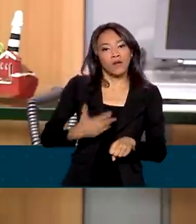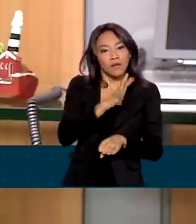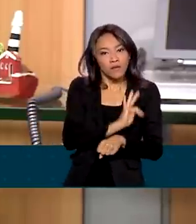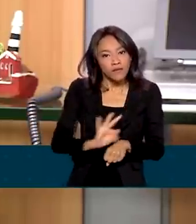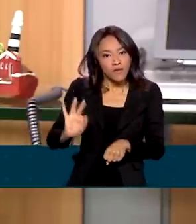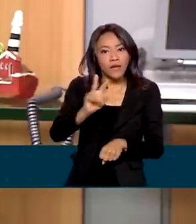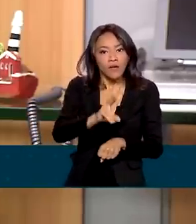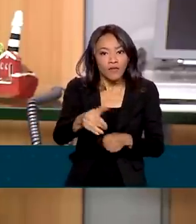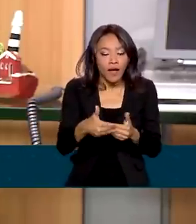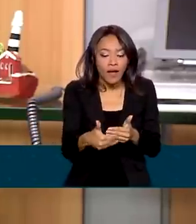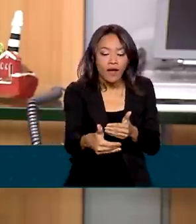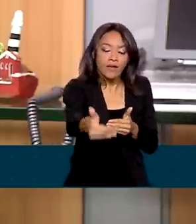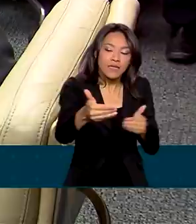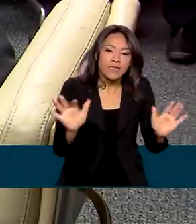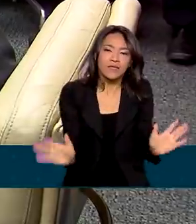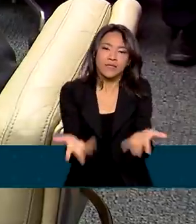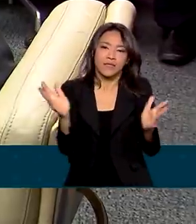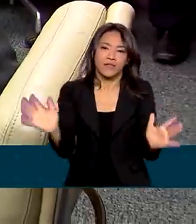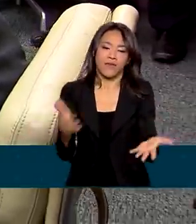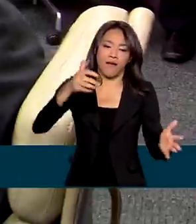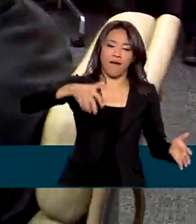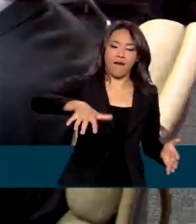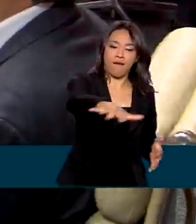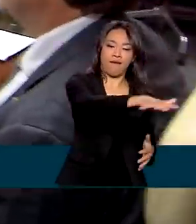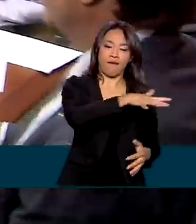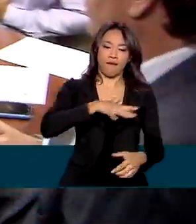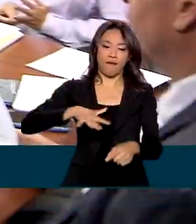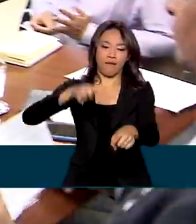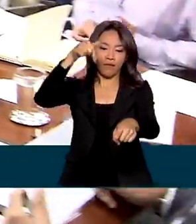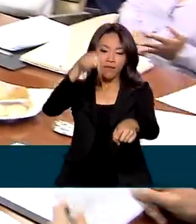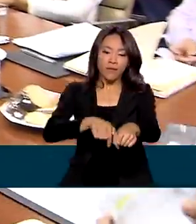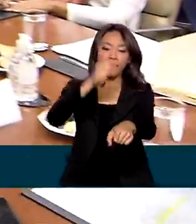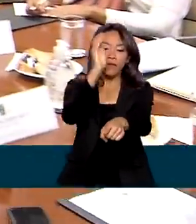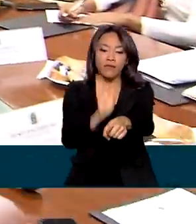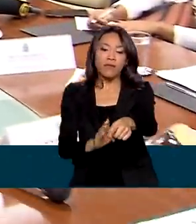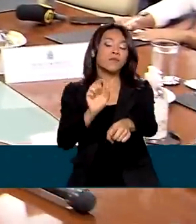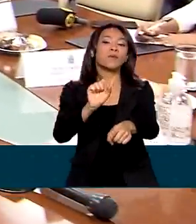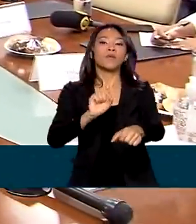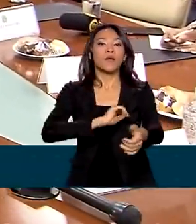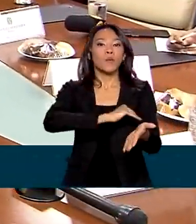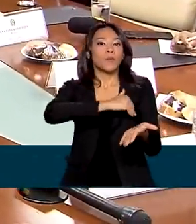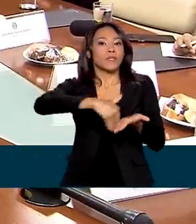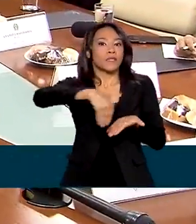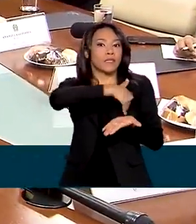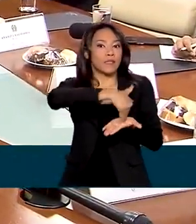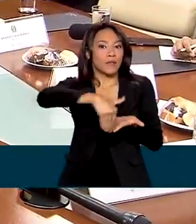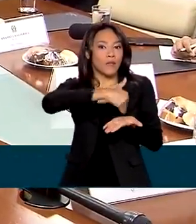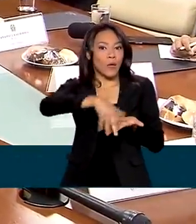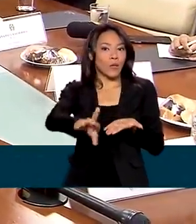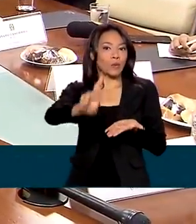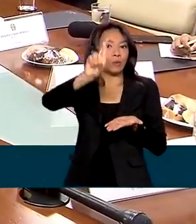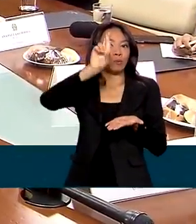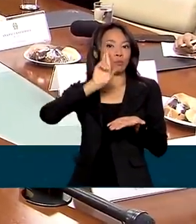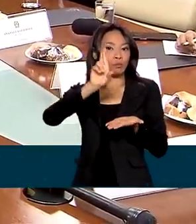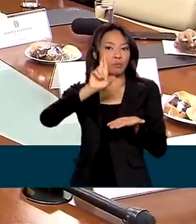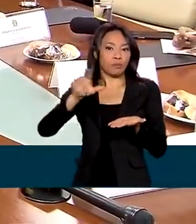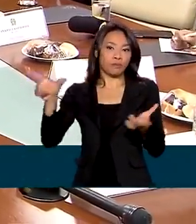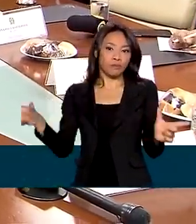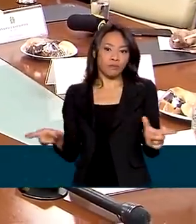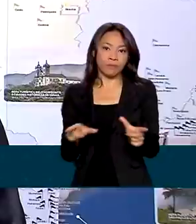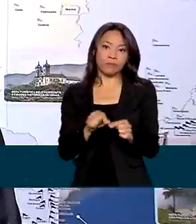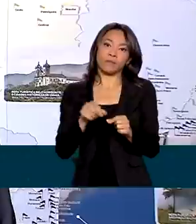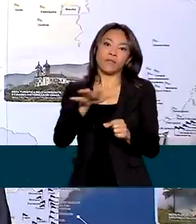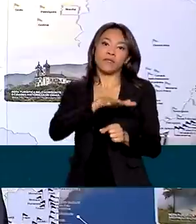deve trazer incentivo ao setor, é a instalação, aqui no Brasil, de um escritório regional da Organização Mundial do